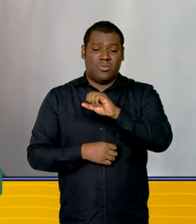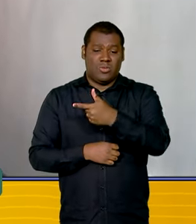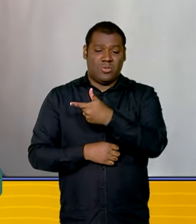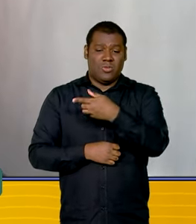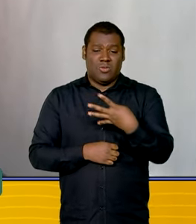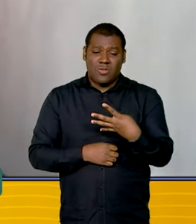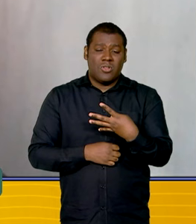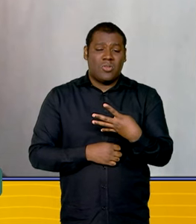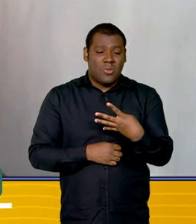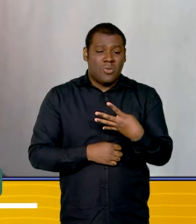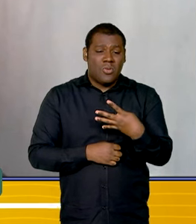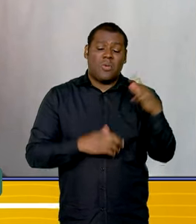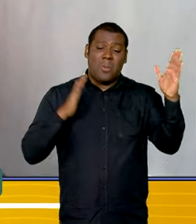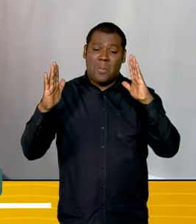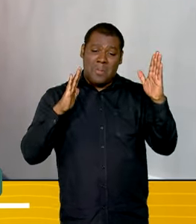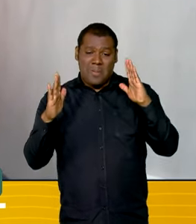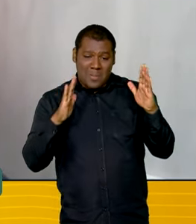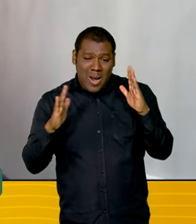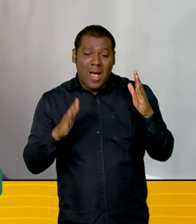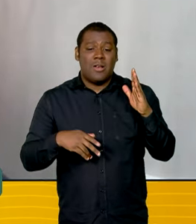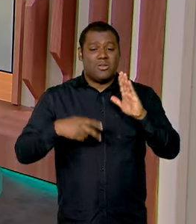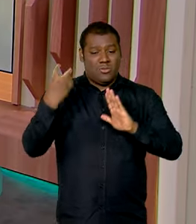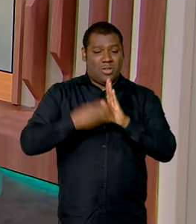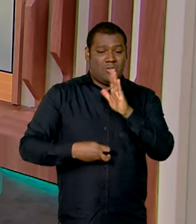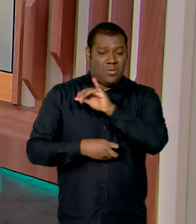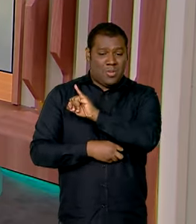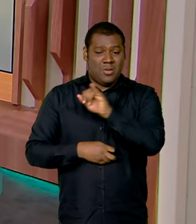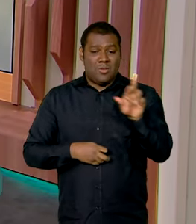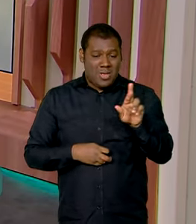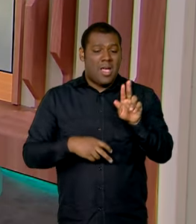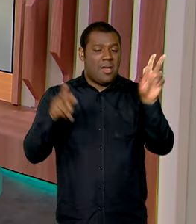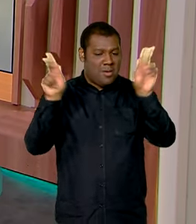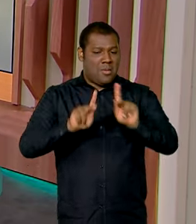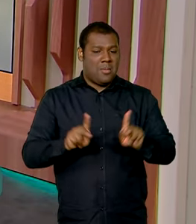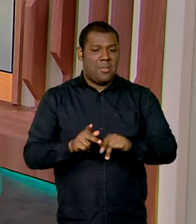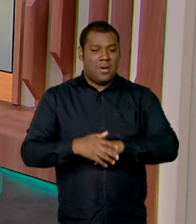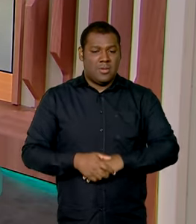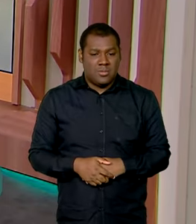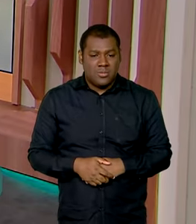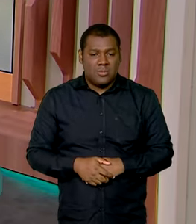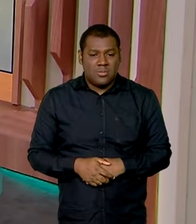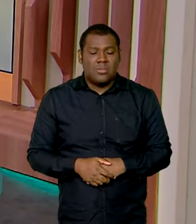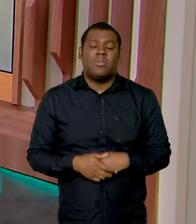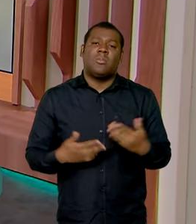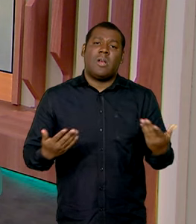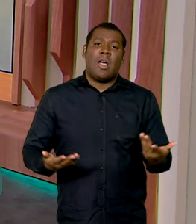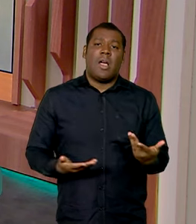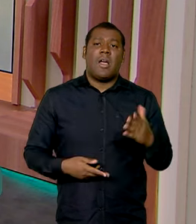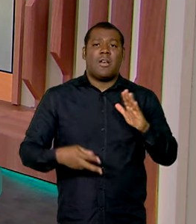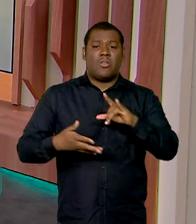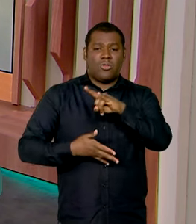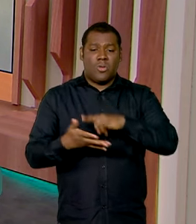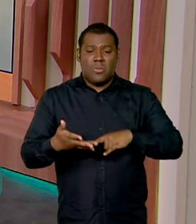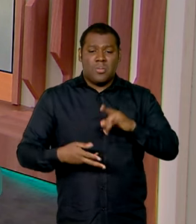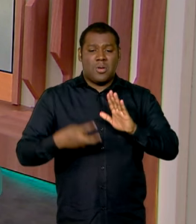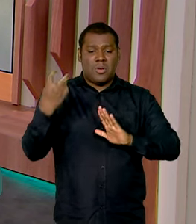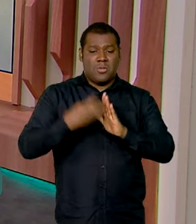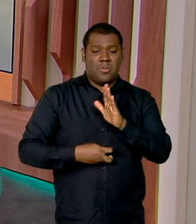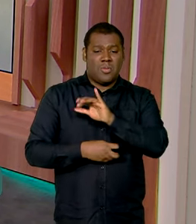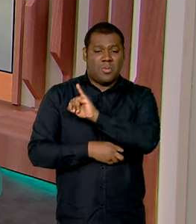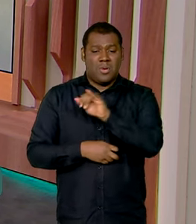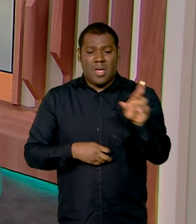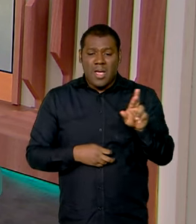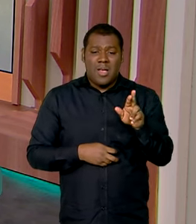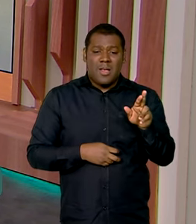tranquilo o período de recepção. E como o senhor mencionou aí as declarações pré-preenchidas, essa adesão, pelo jeito, está